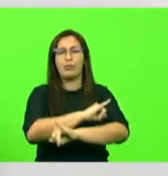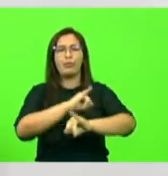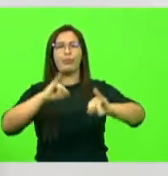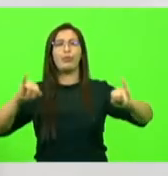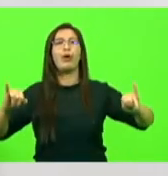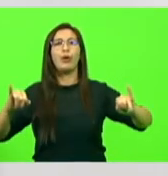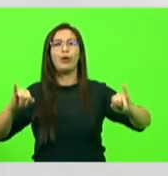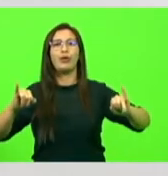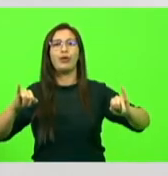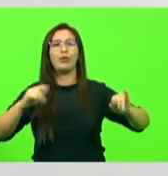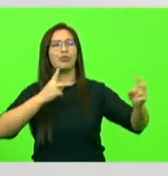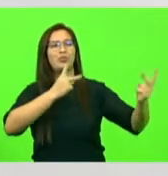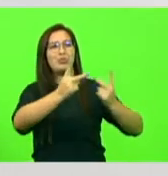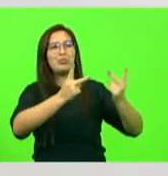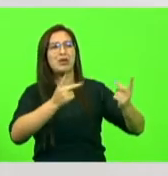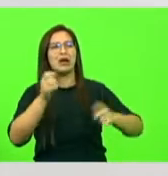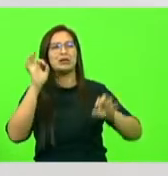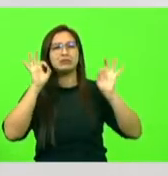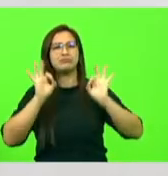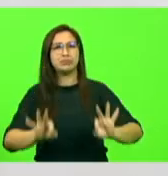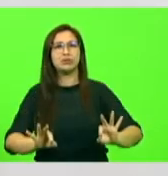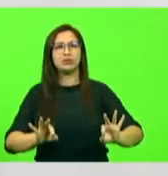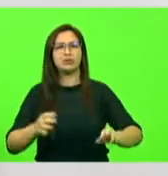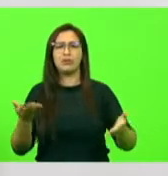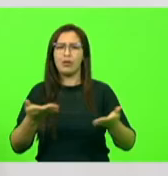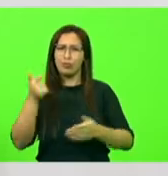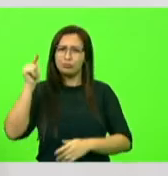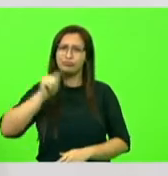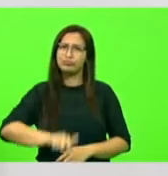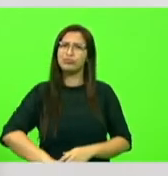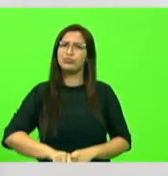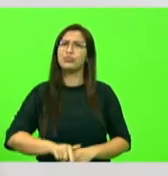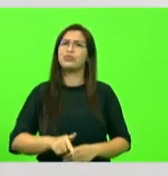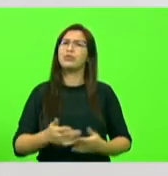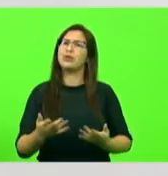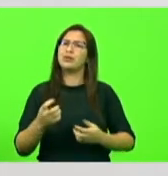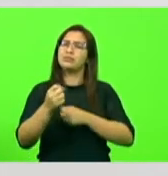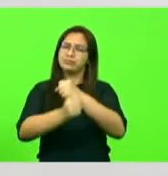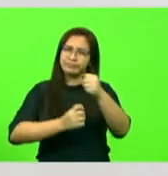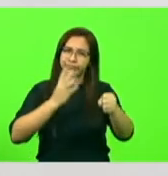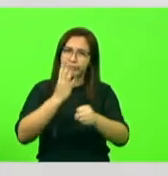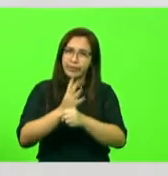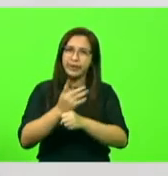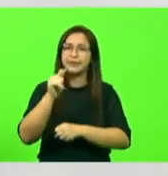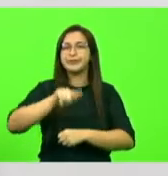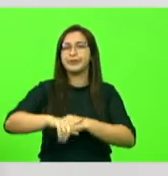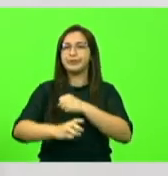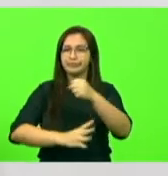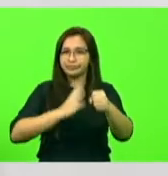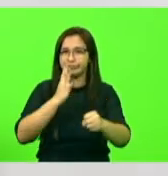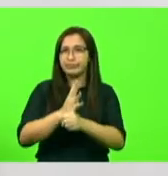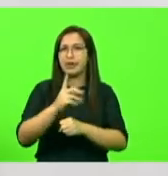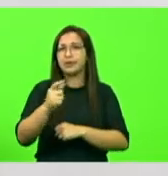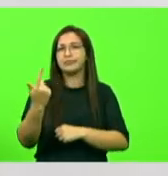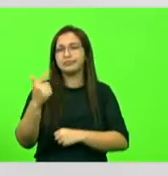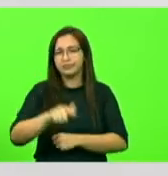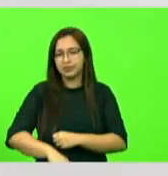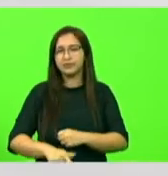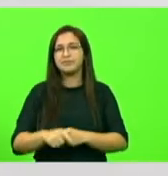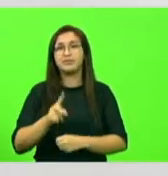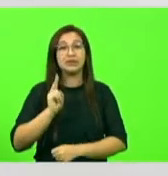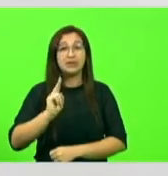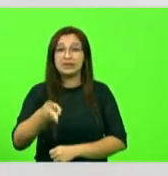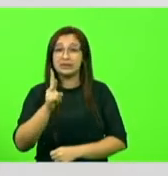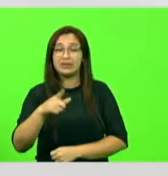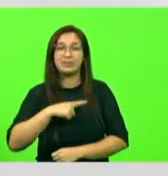projeto. Agora, de novo, o mesmo projeto. Então, a cada quatro anos, existe alguém aí preparado para ir lá fazer